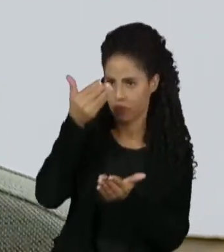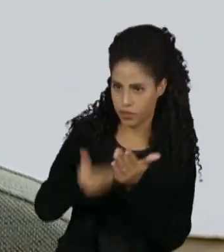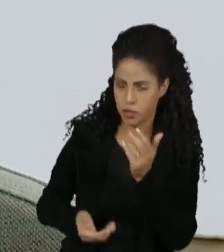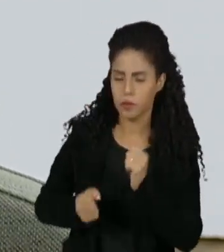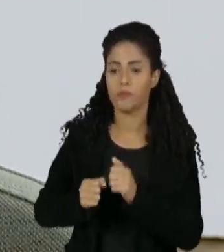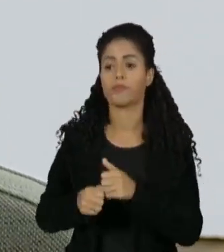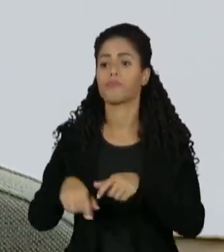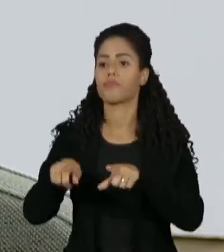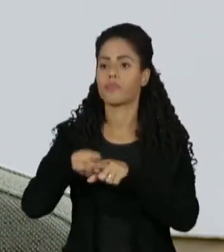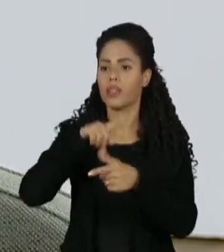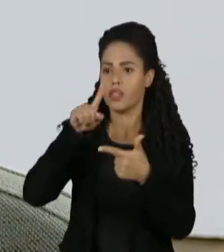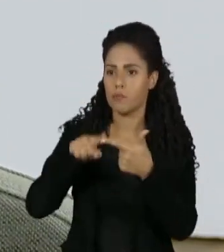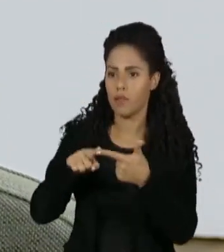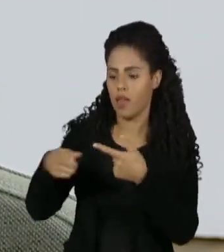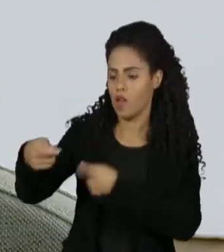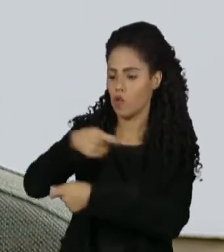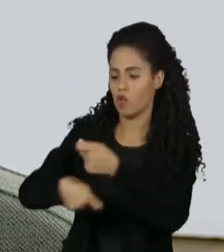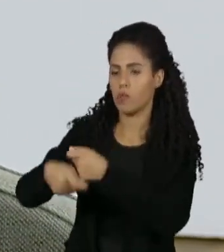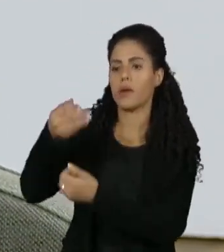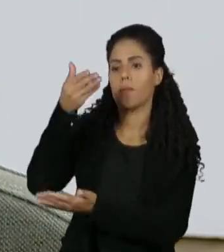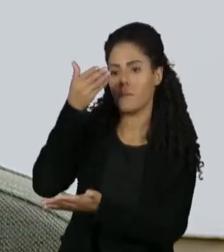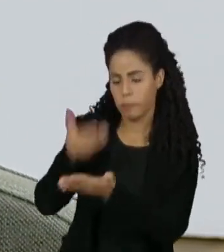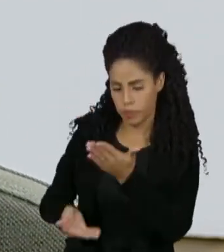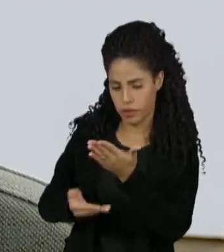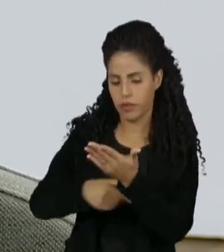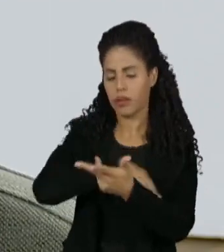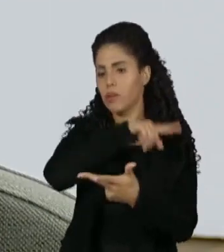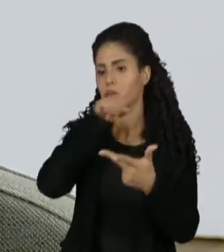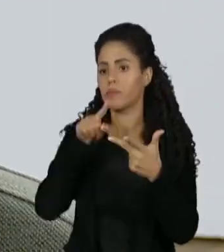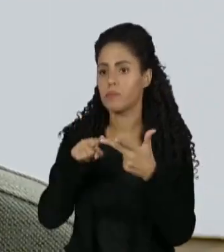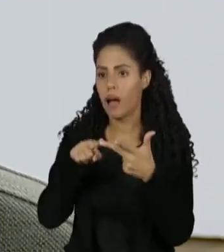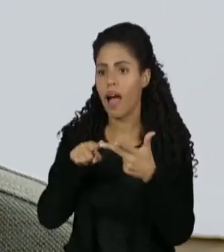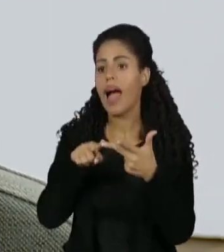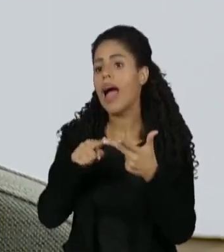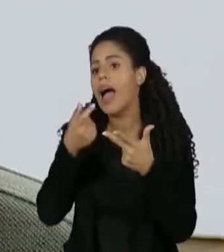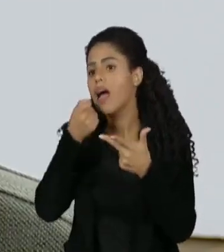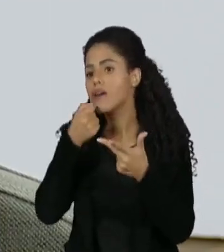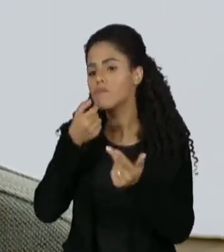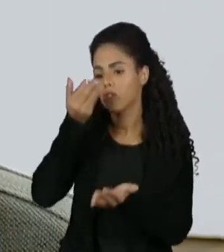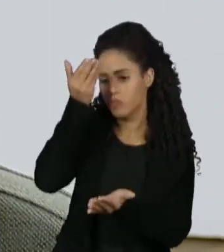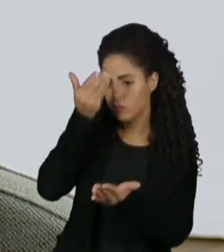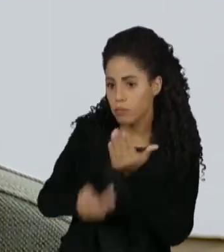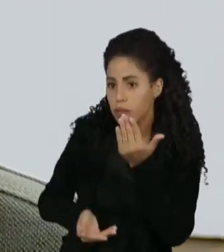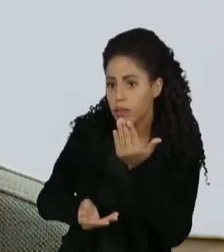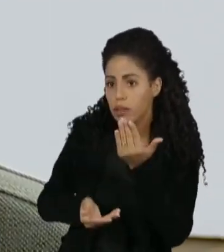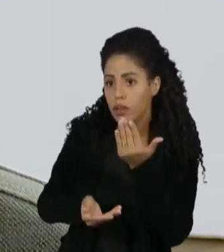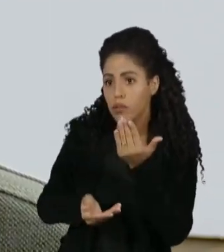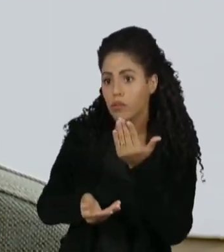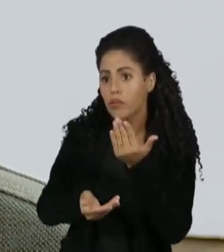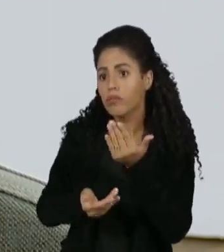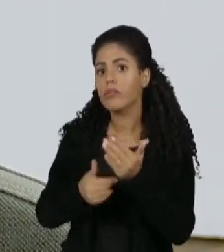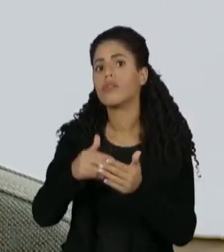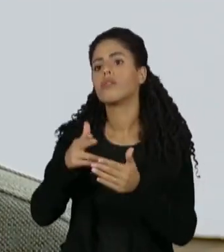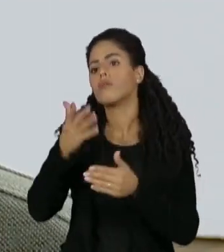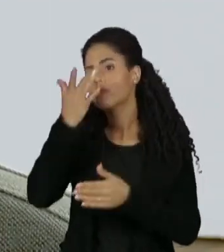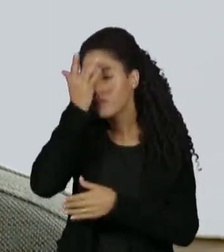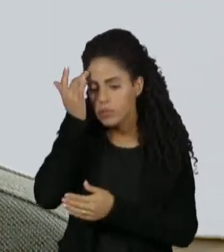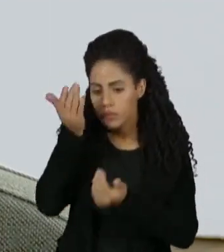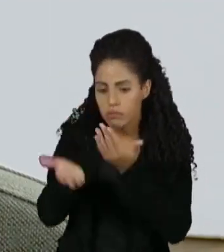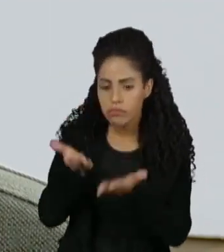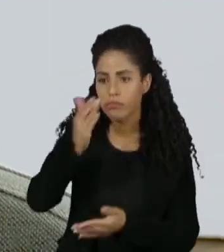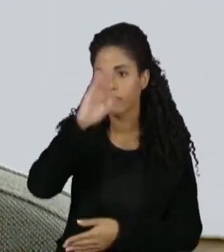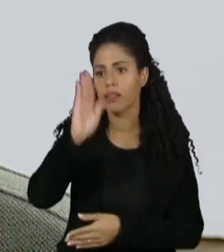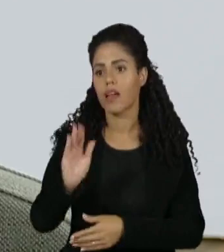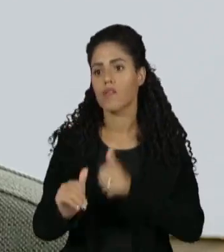de produzir economia. Nós perdemos o protagonismo de produzir remédio feito no Brasil para brasileiros e